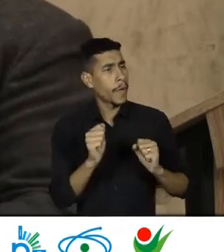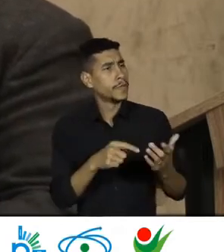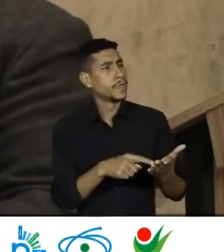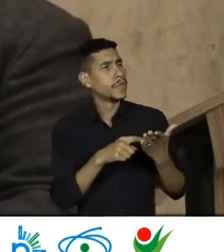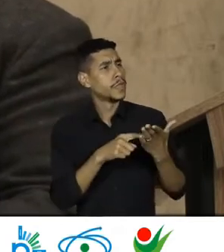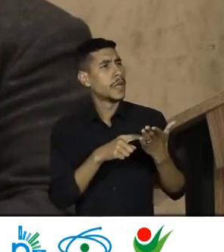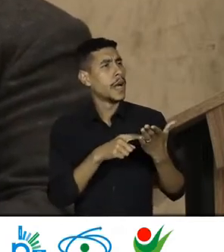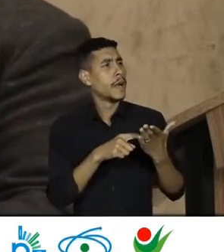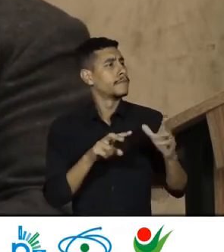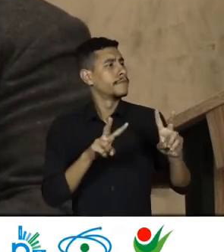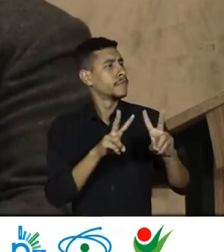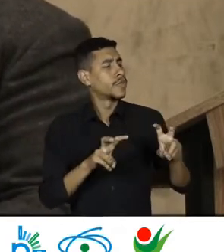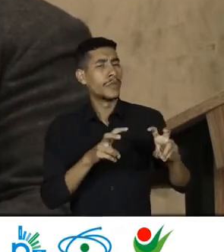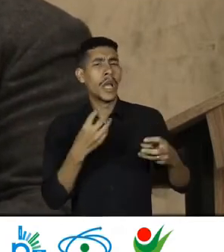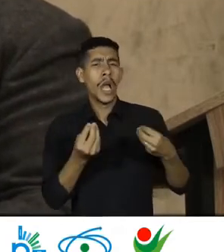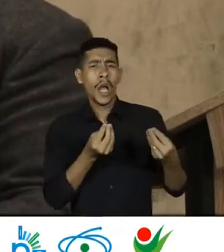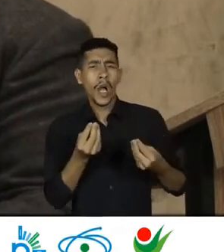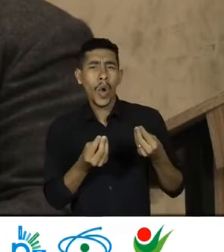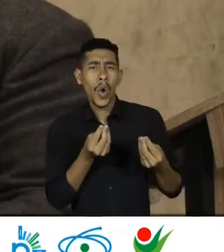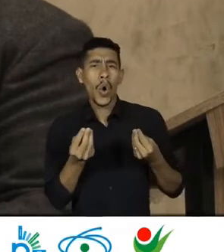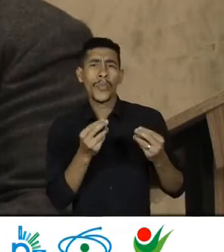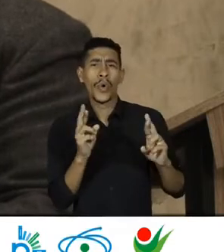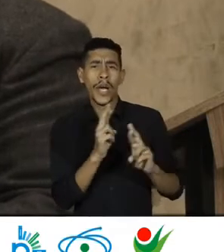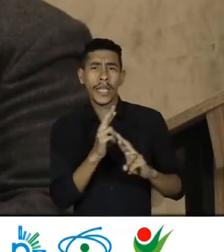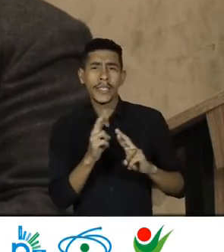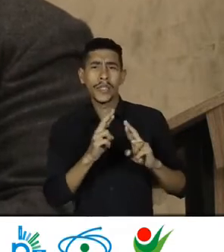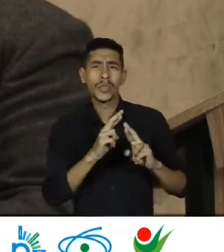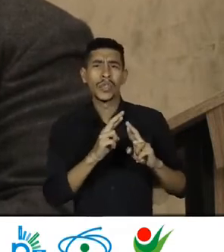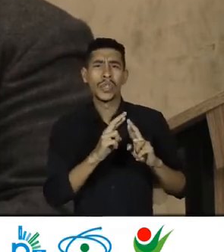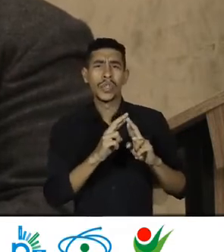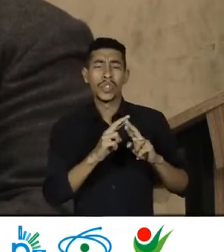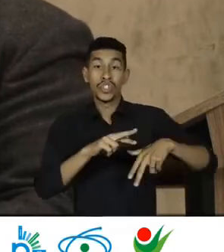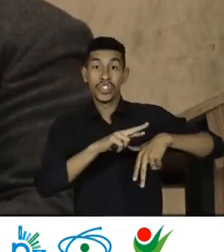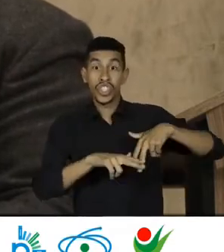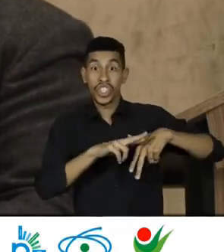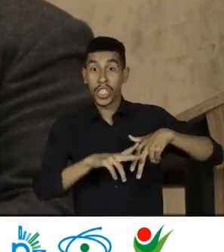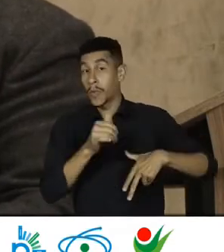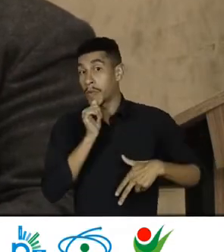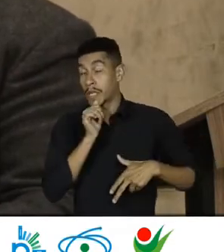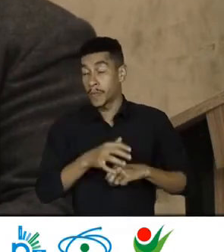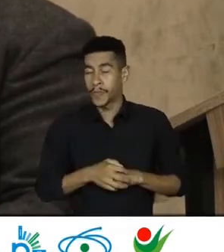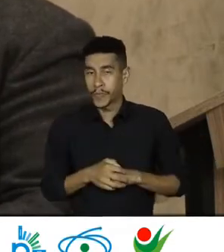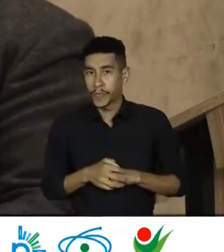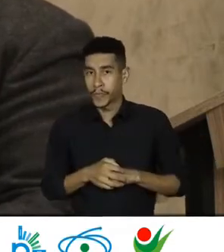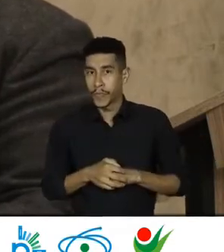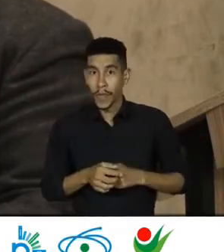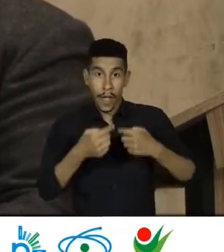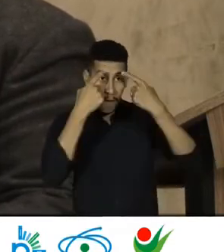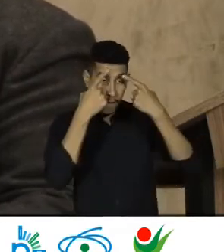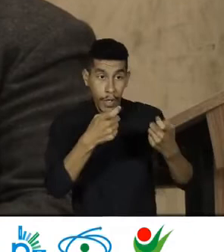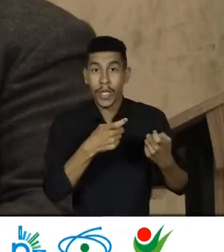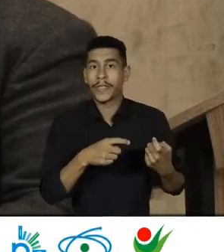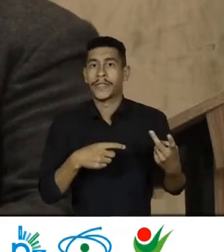Como você entende A questão Das relações De gênero Por exemplo A violência O acesso Só aos